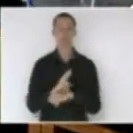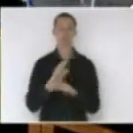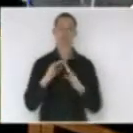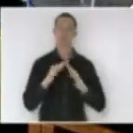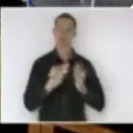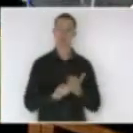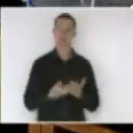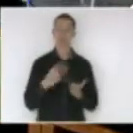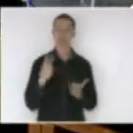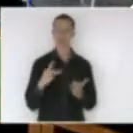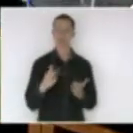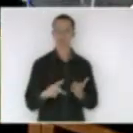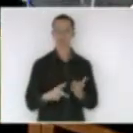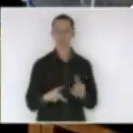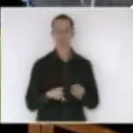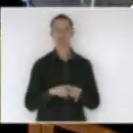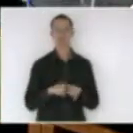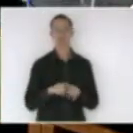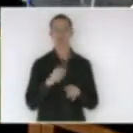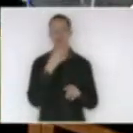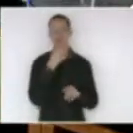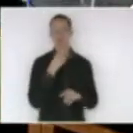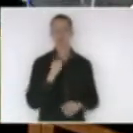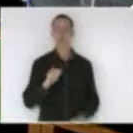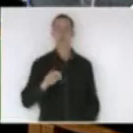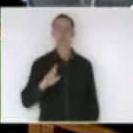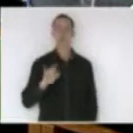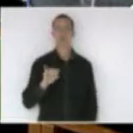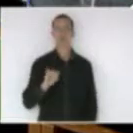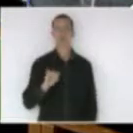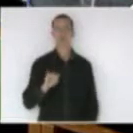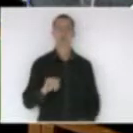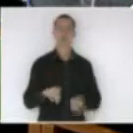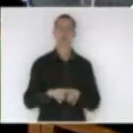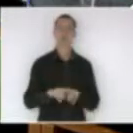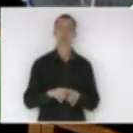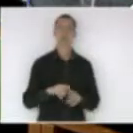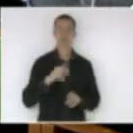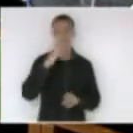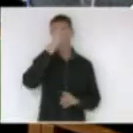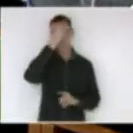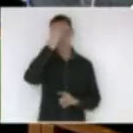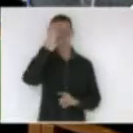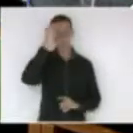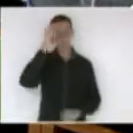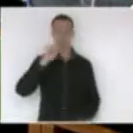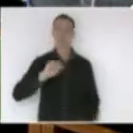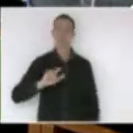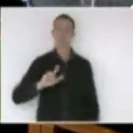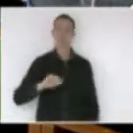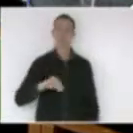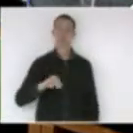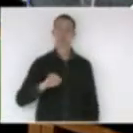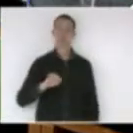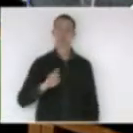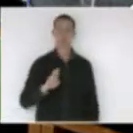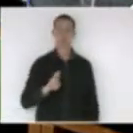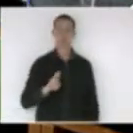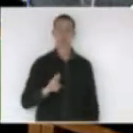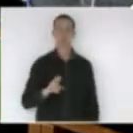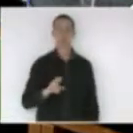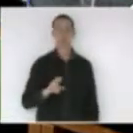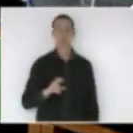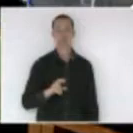Bertoli também o seu Ari Guetem de Souza e o prefeito Almir e o presidente da câmara Tiago